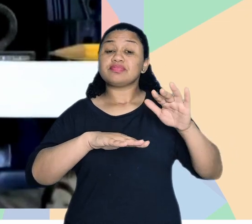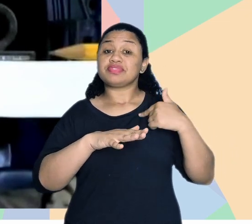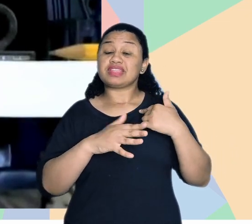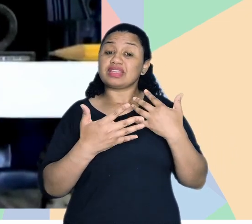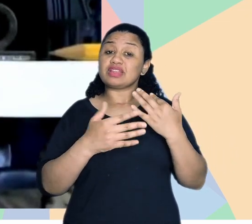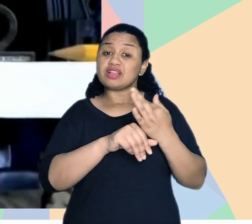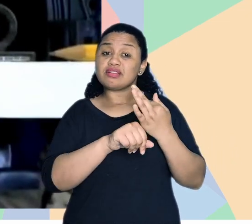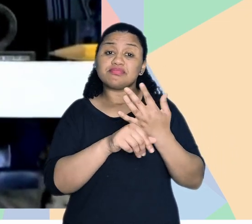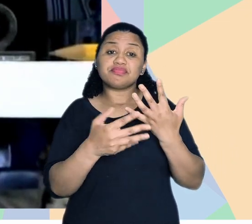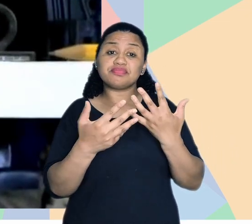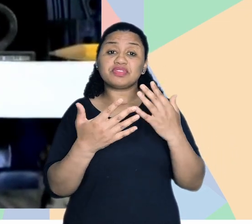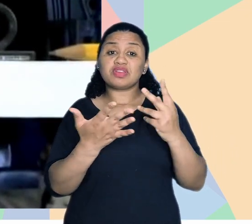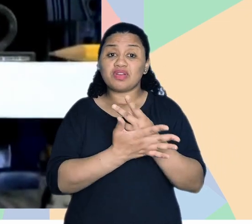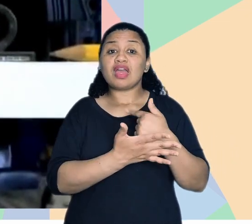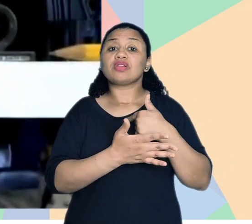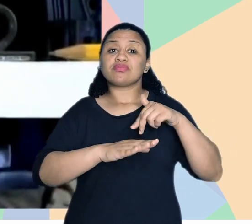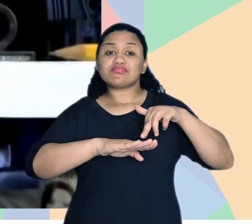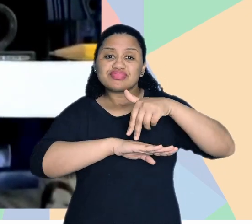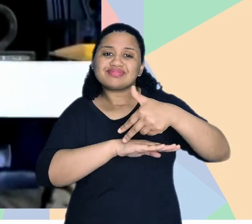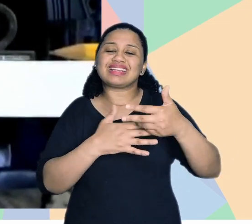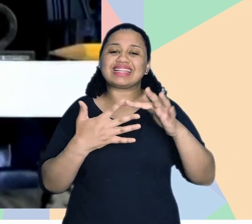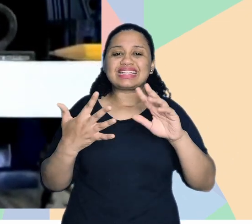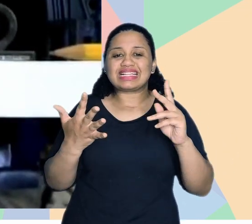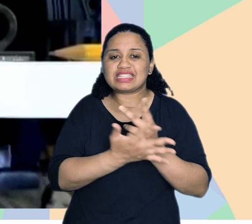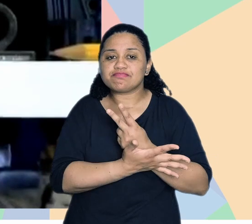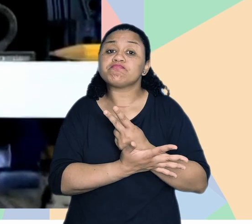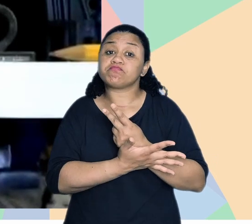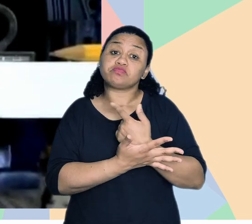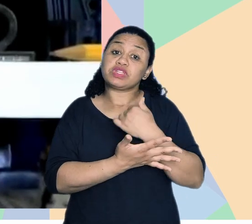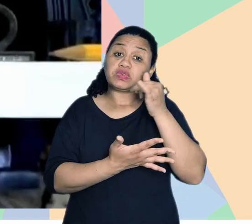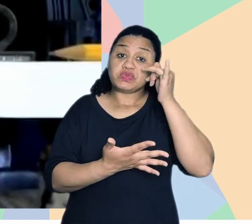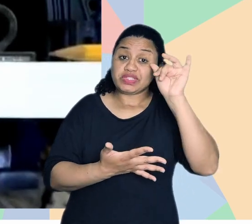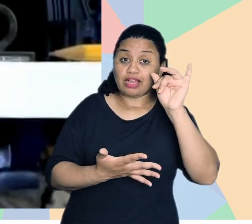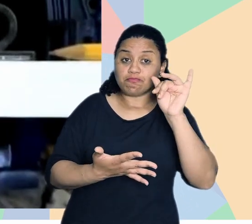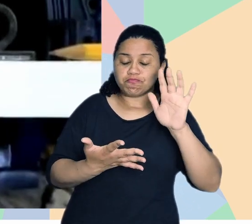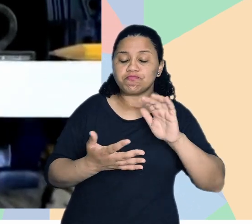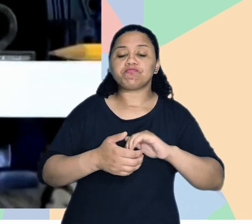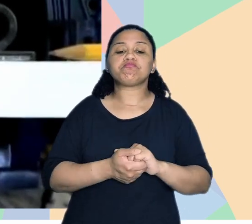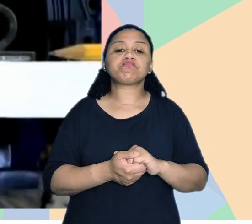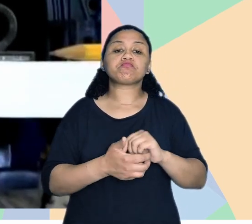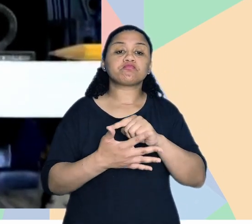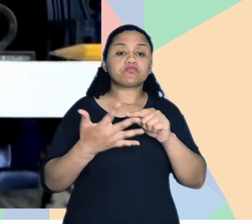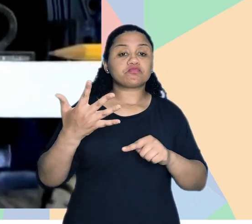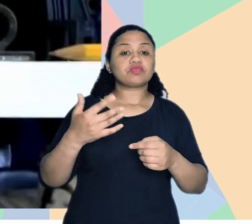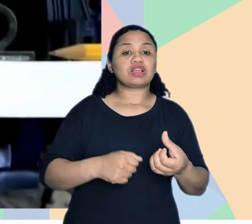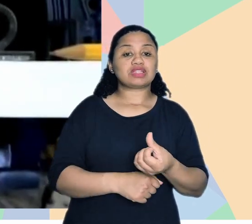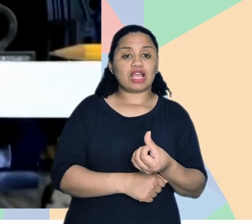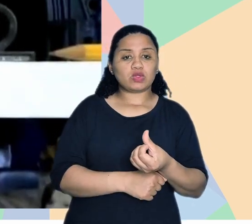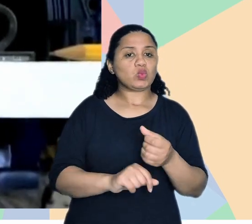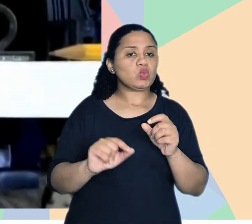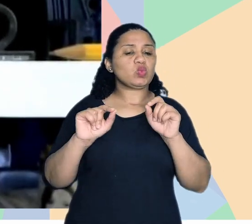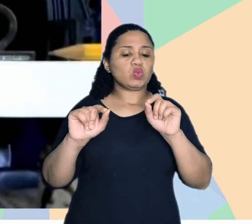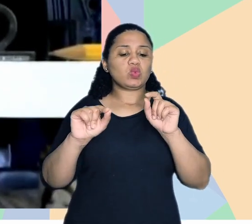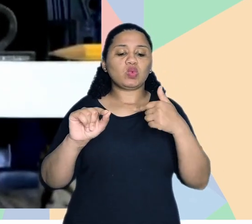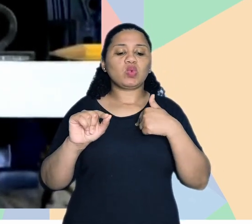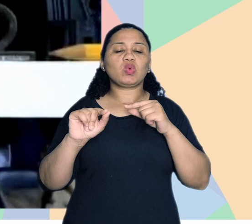Então, tolerar o erro, né? A gente vai tropeçar, a gente vai errar. Então, evitar ao máximo isso. O sexto